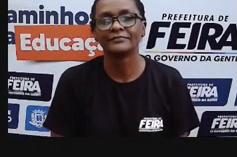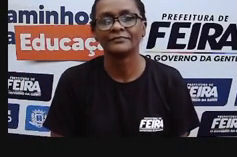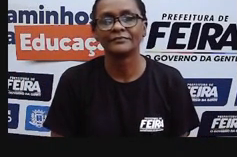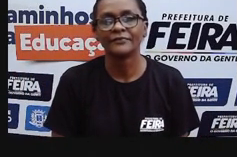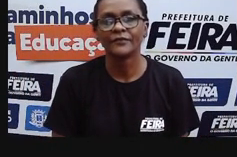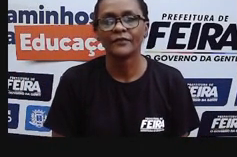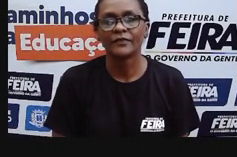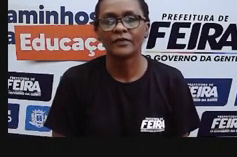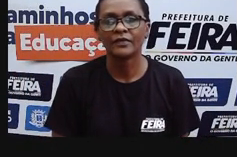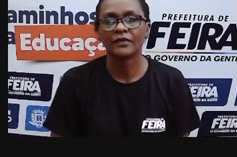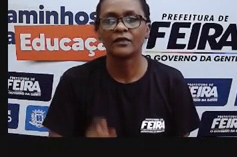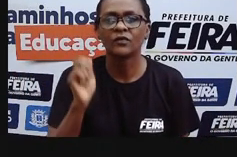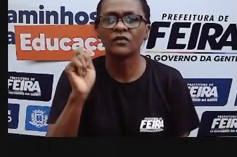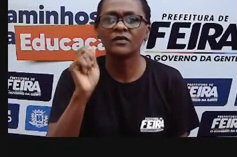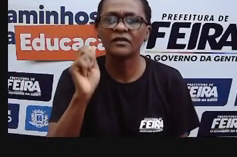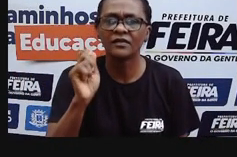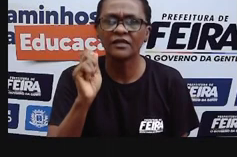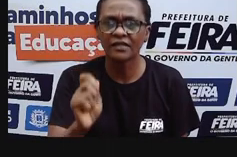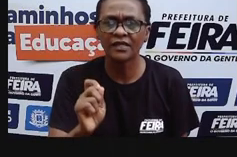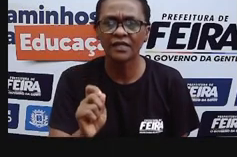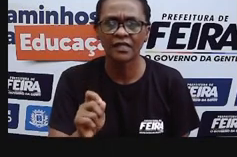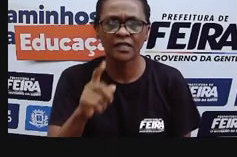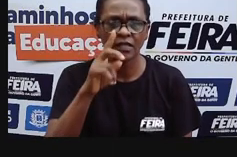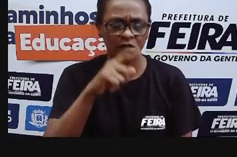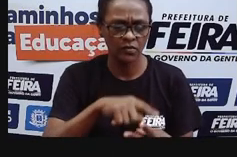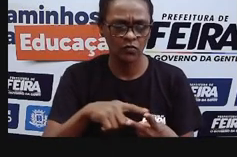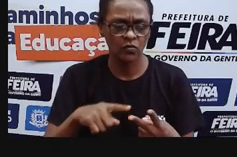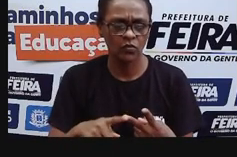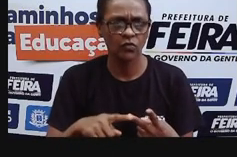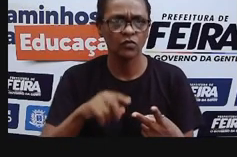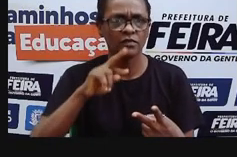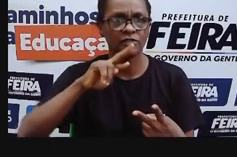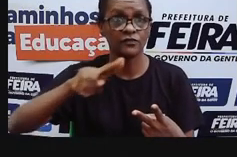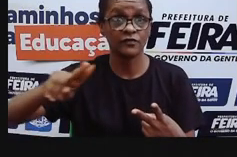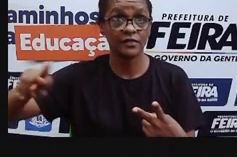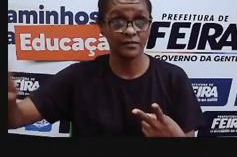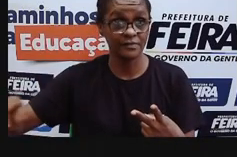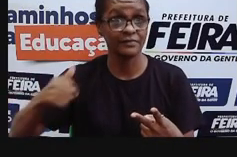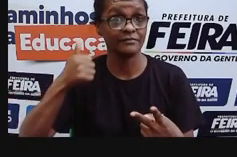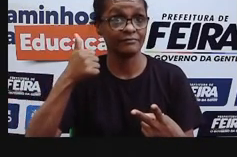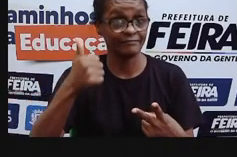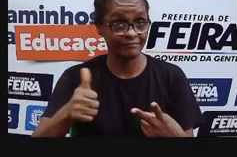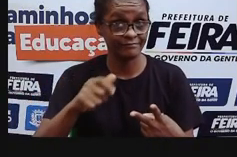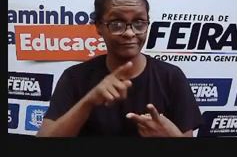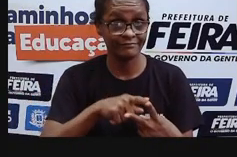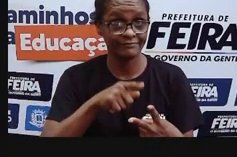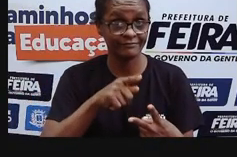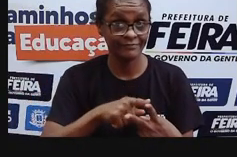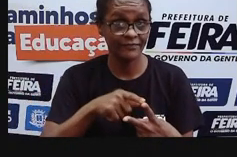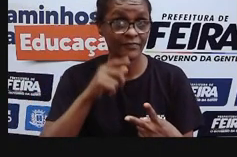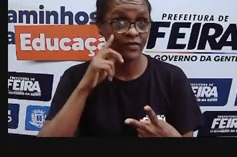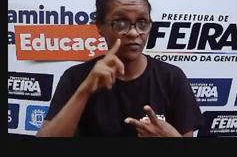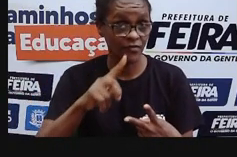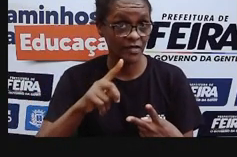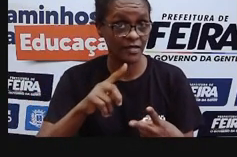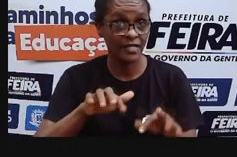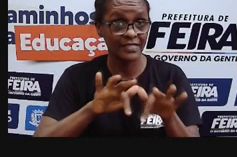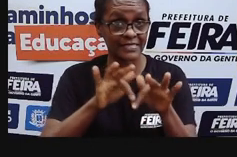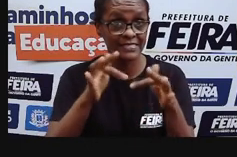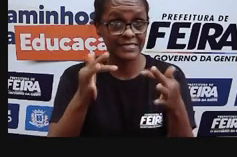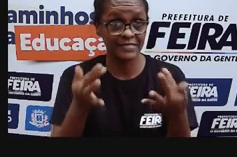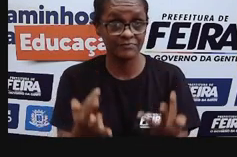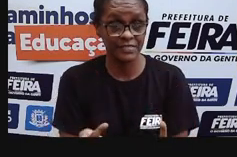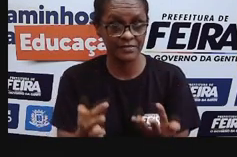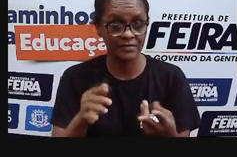microscópio, Pronto? Quando a gente olha, existem dois tipos de microscópios. Né? Os básicos, vamos dizer assim.